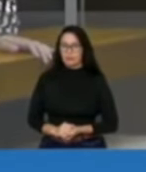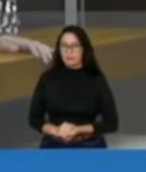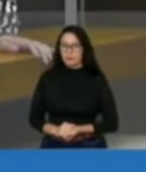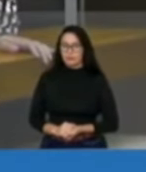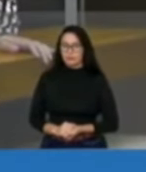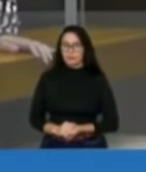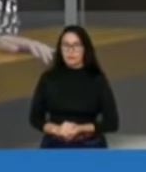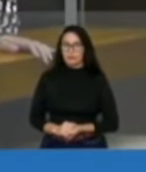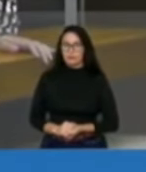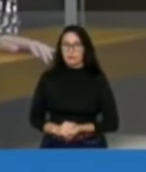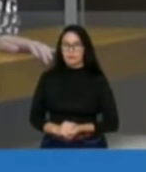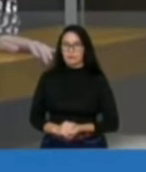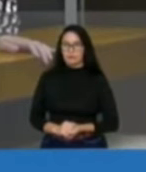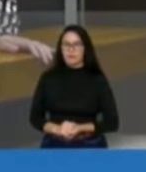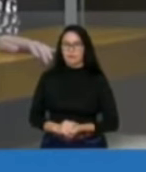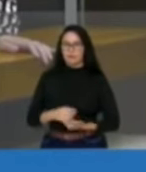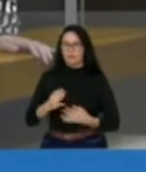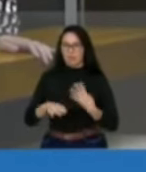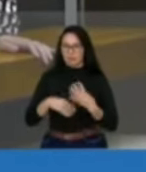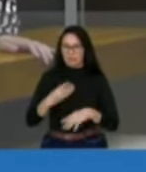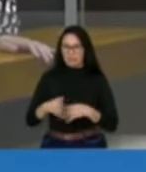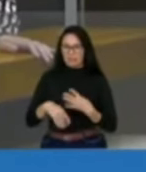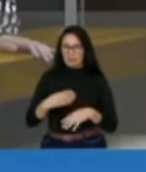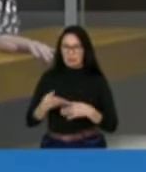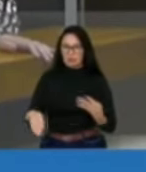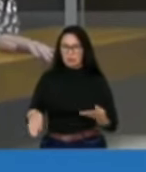parte. Agora já misturei tudo aqui, está aparecendo...